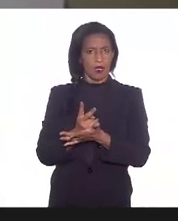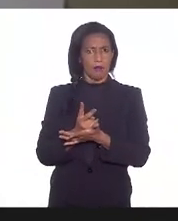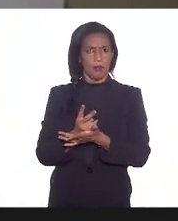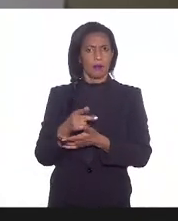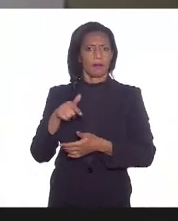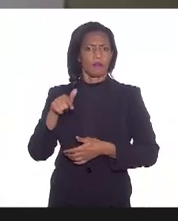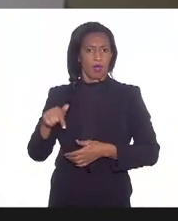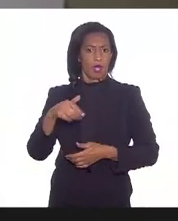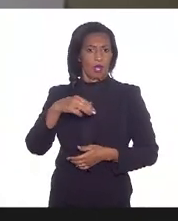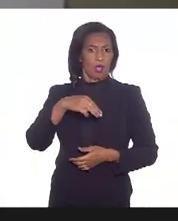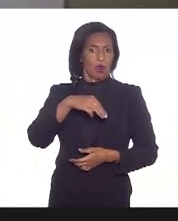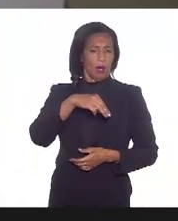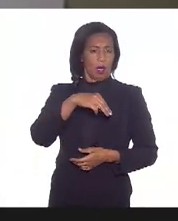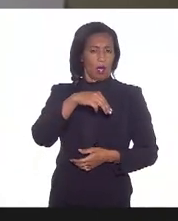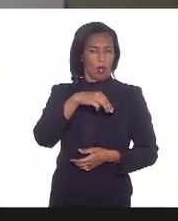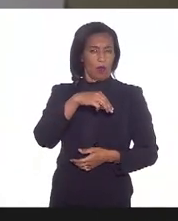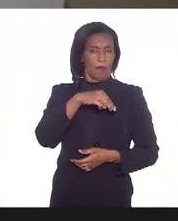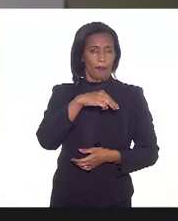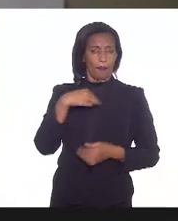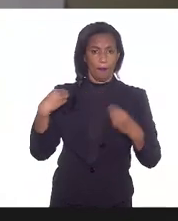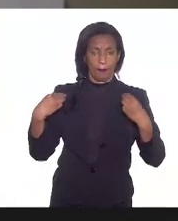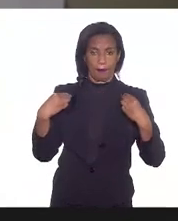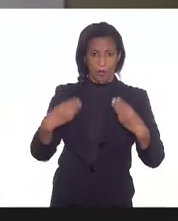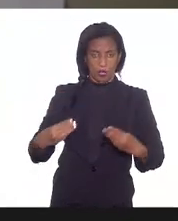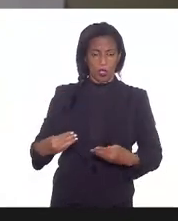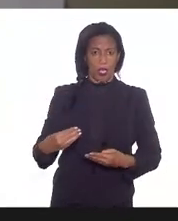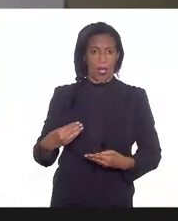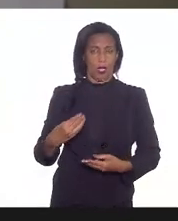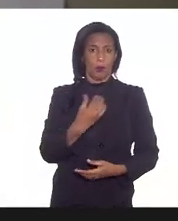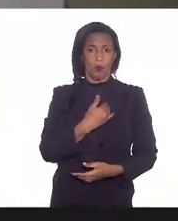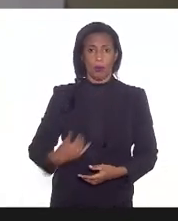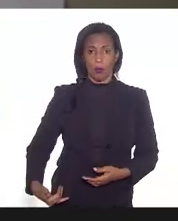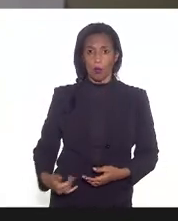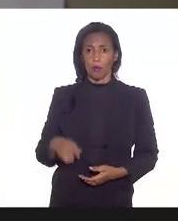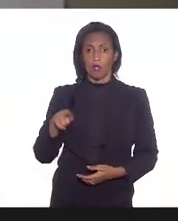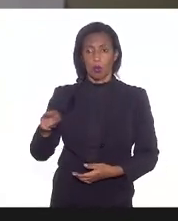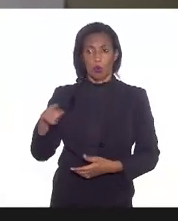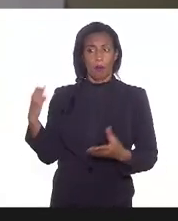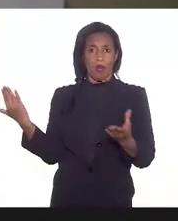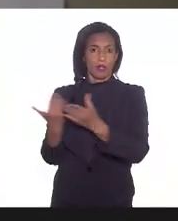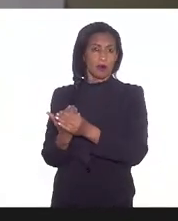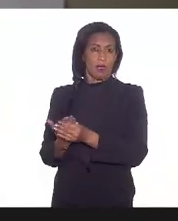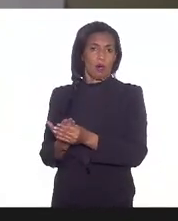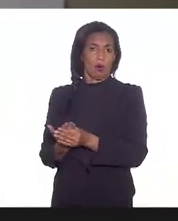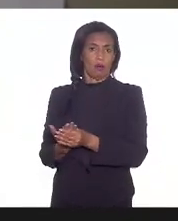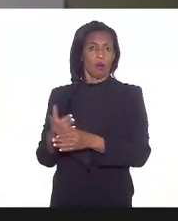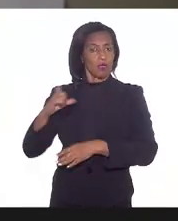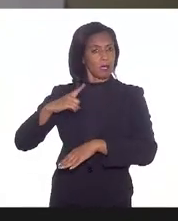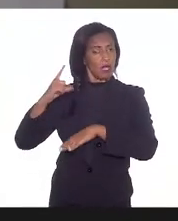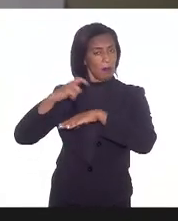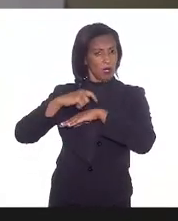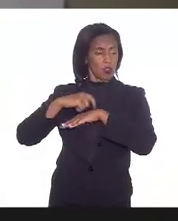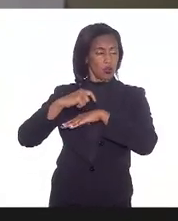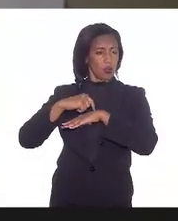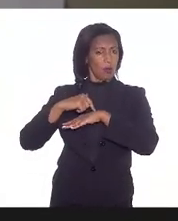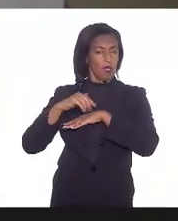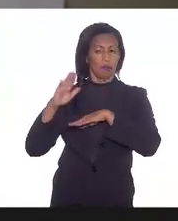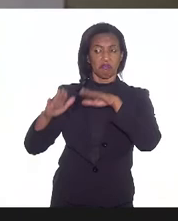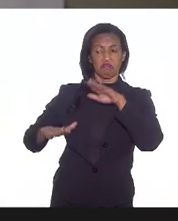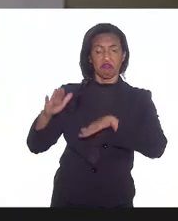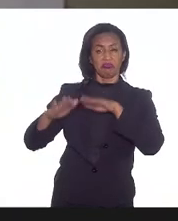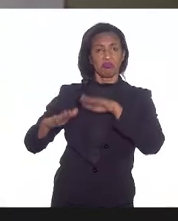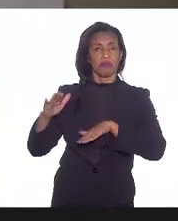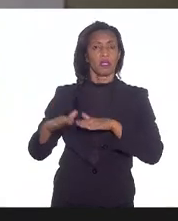atuação extrajudicial e aí a gente recomenda e tal e tem a partir de um determinado momento de acordo com